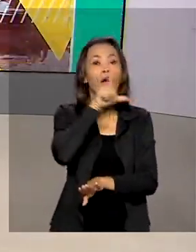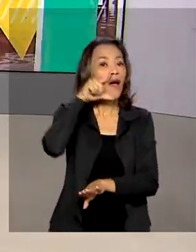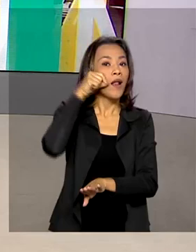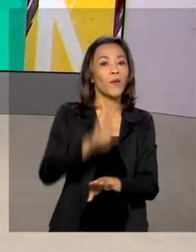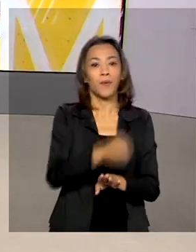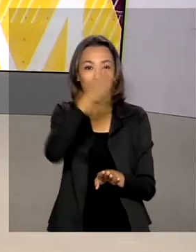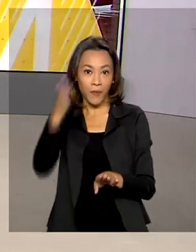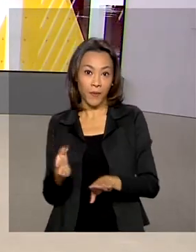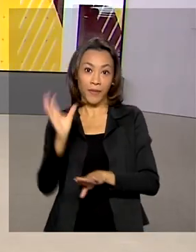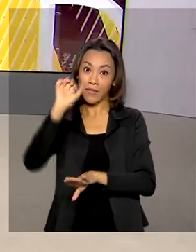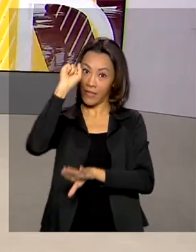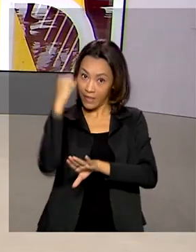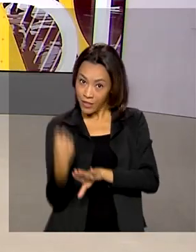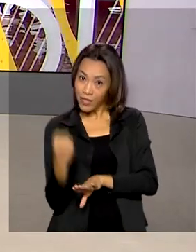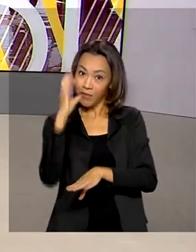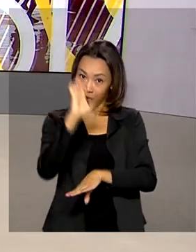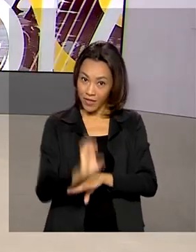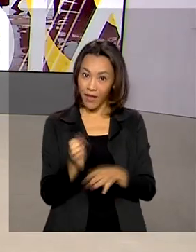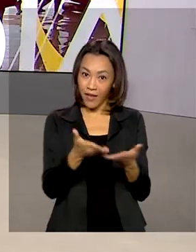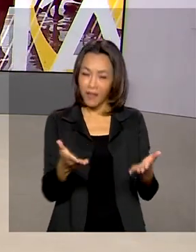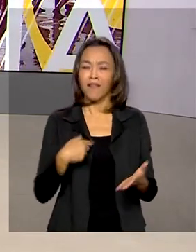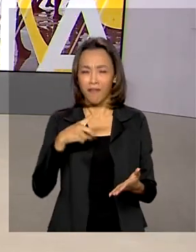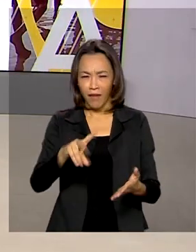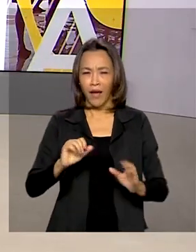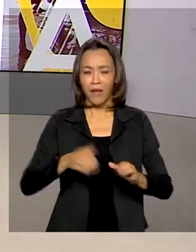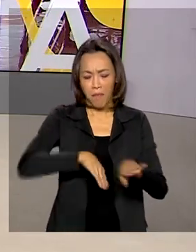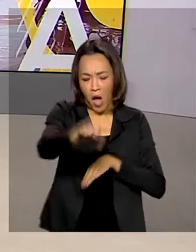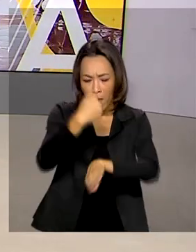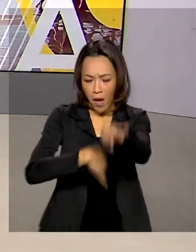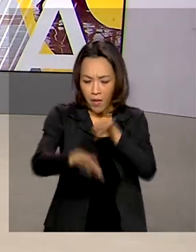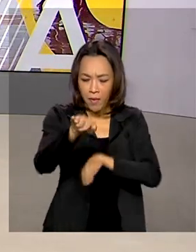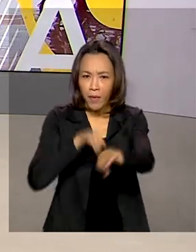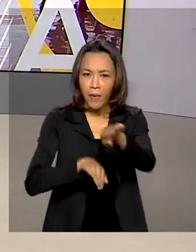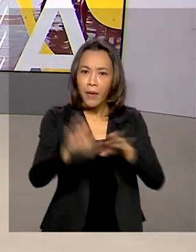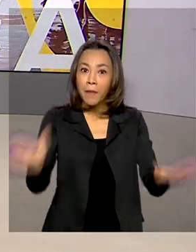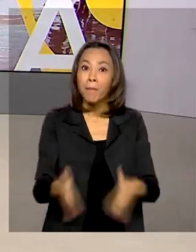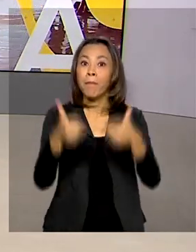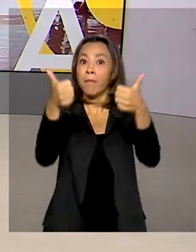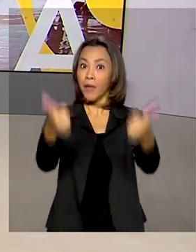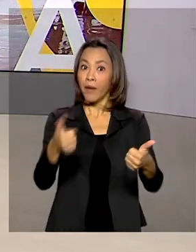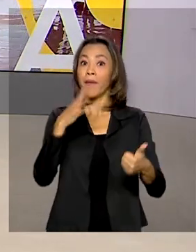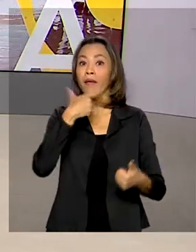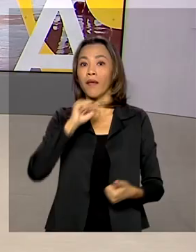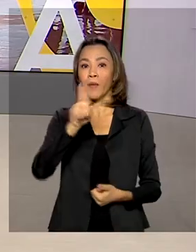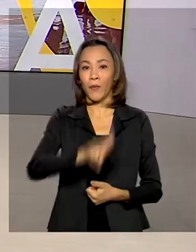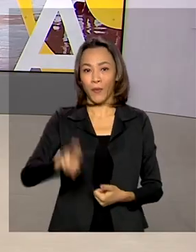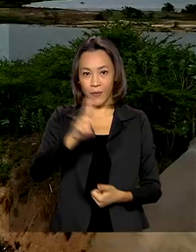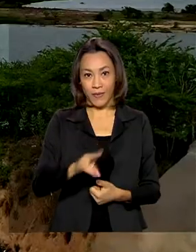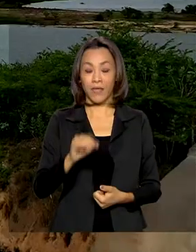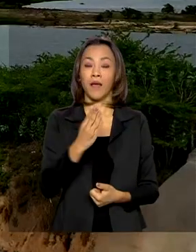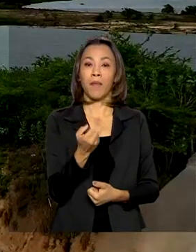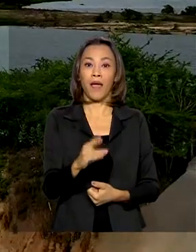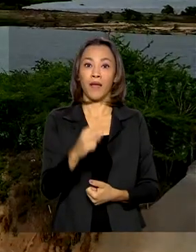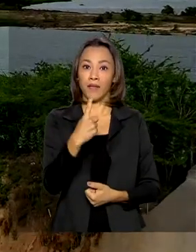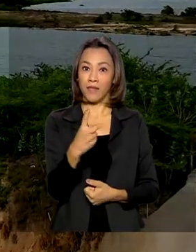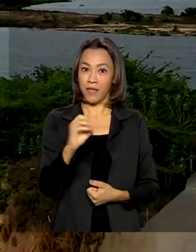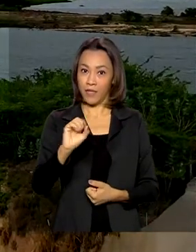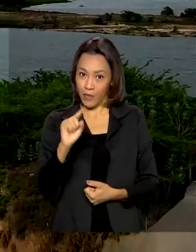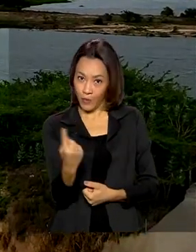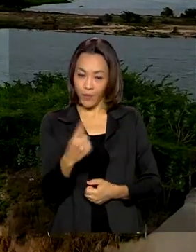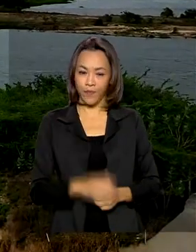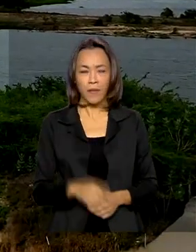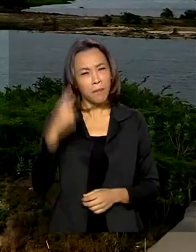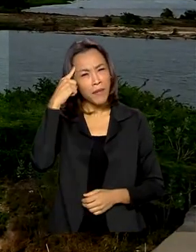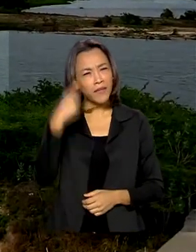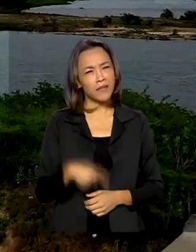desafogar o tráfego na região e aumentar a segurança de quem utiliza a BR-101 no Nordeste. Imagine esperar